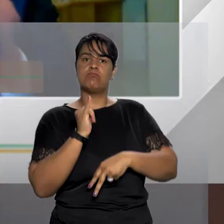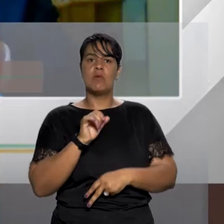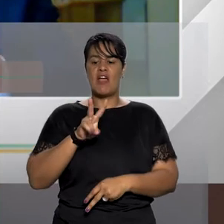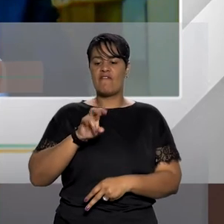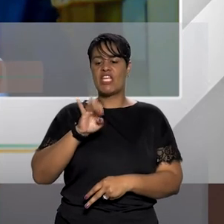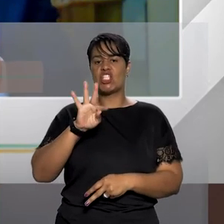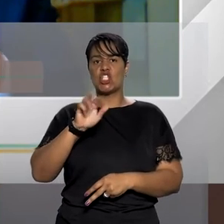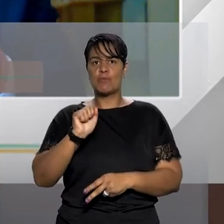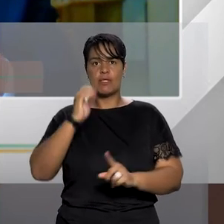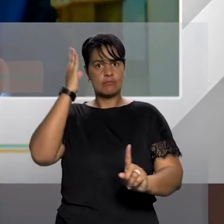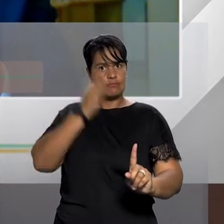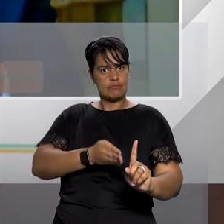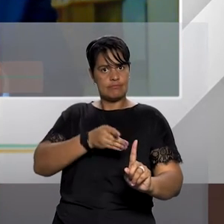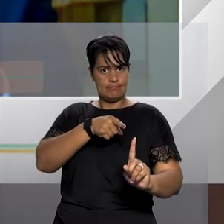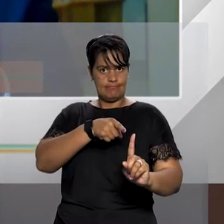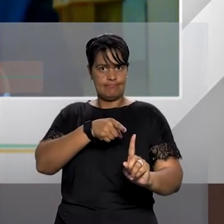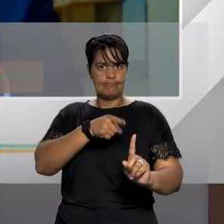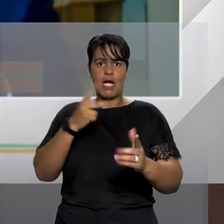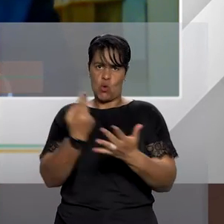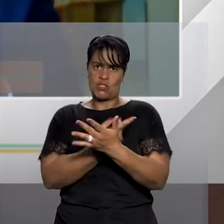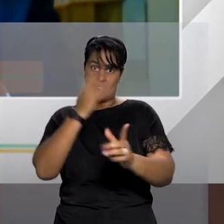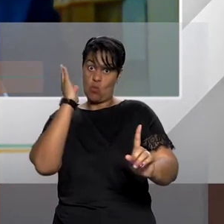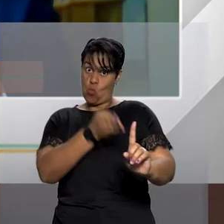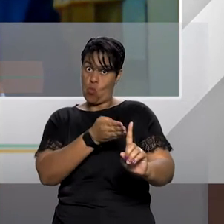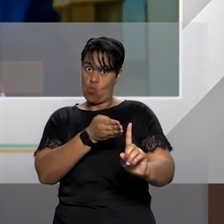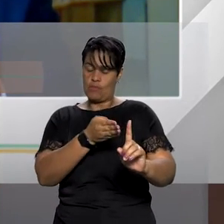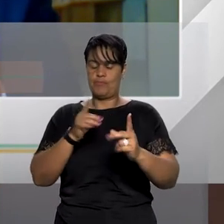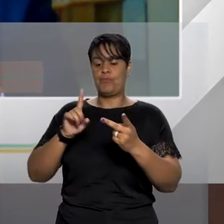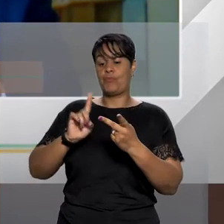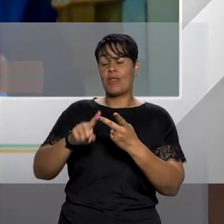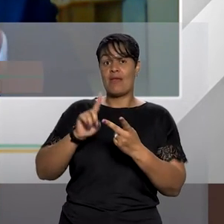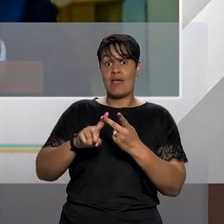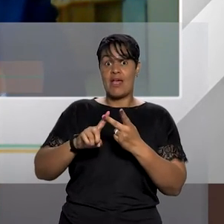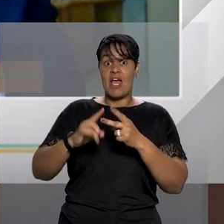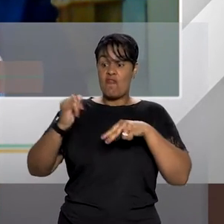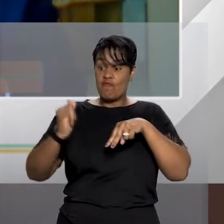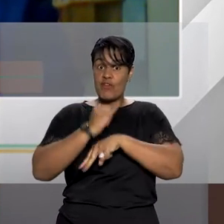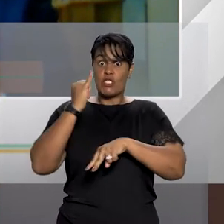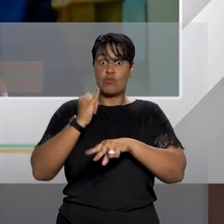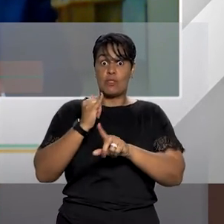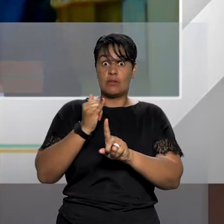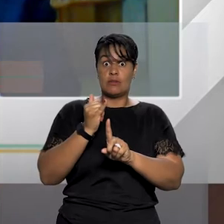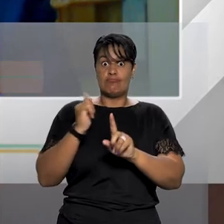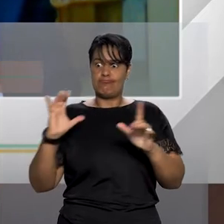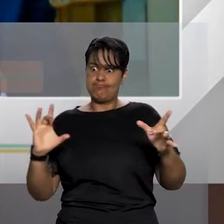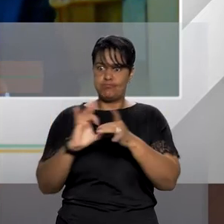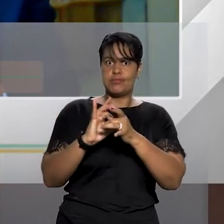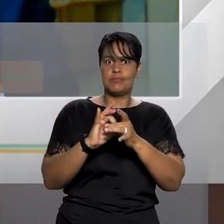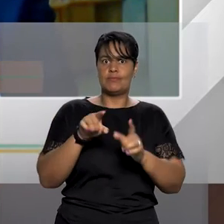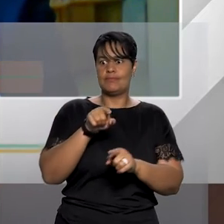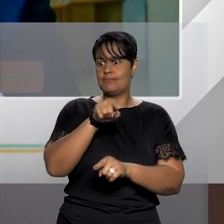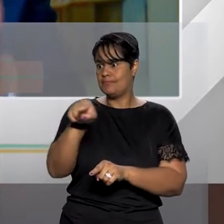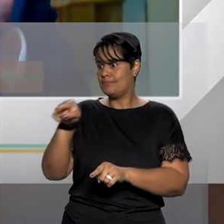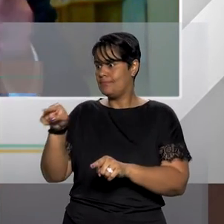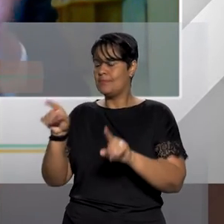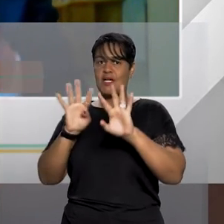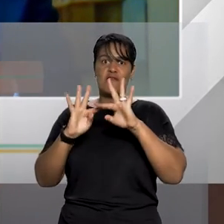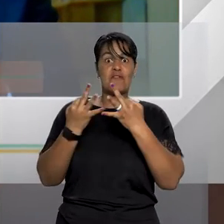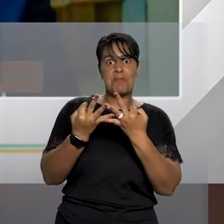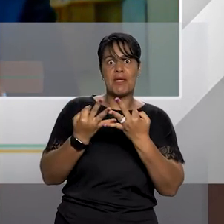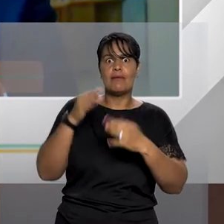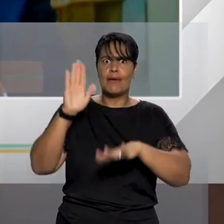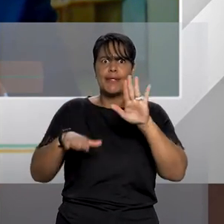que diretamente sofreu o crime, as vítimas indiretas, que são os familiares, que também têm que ser perspectivados como vítimas do crime.